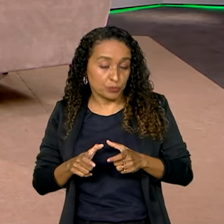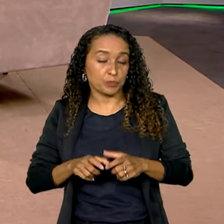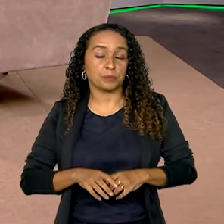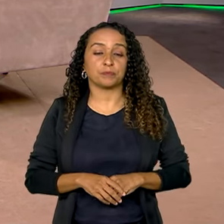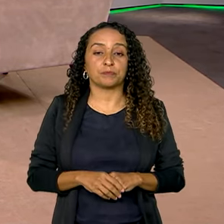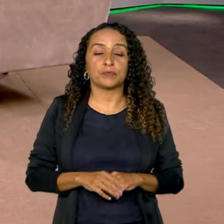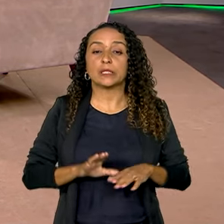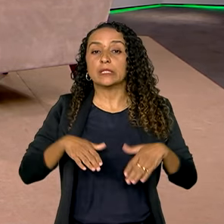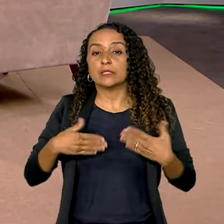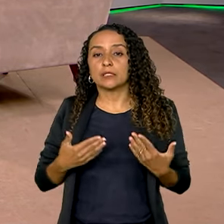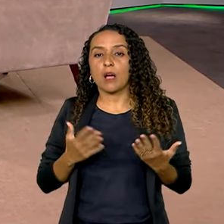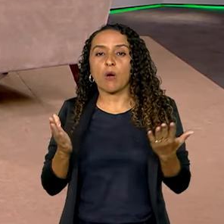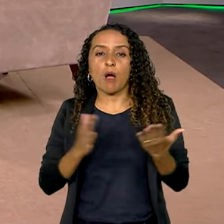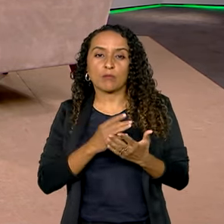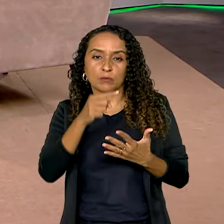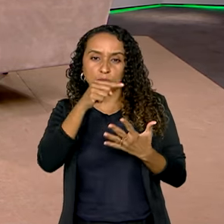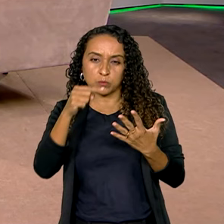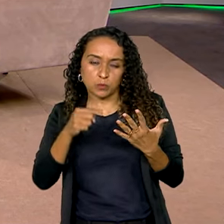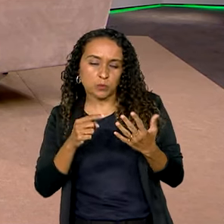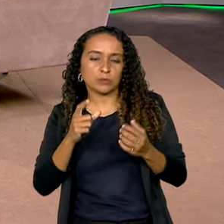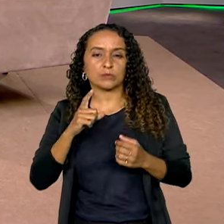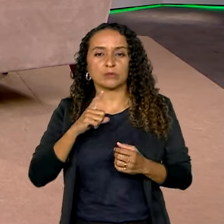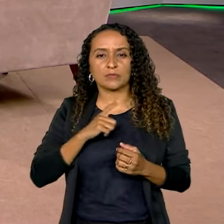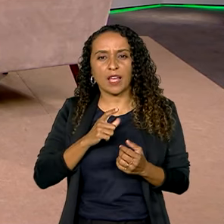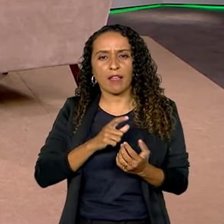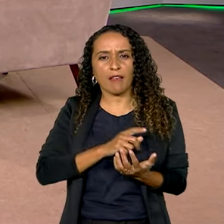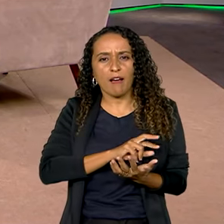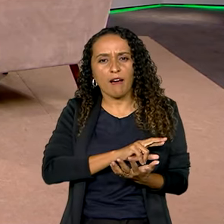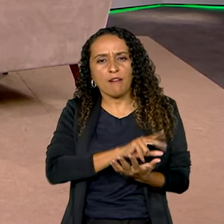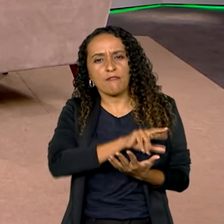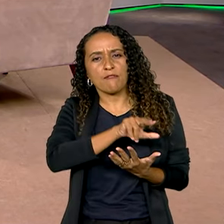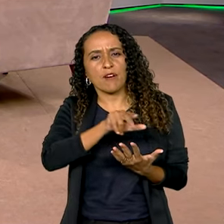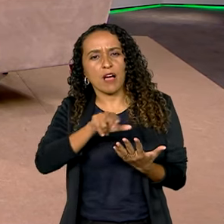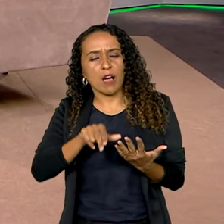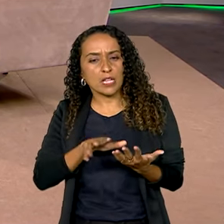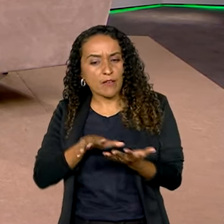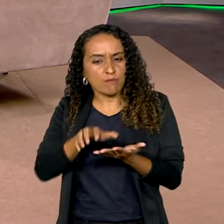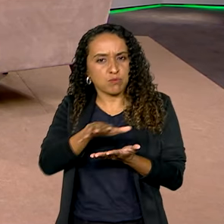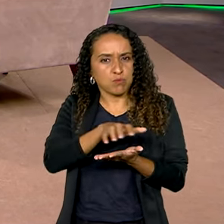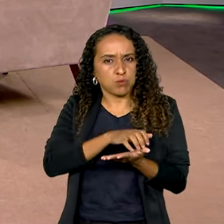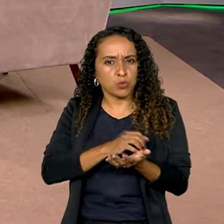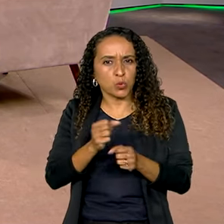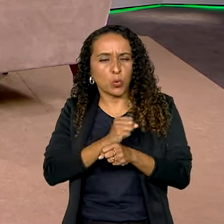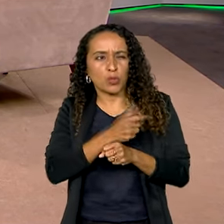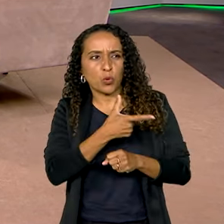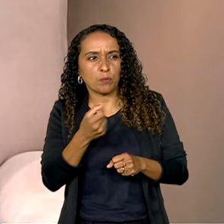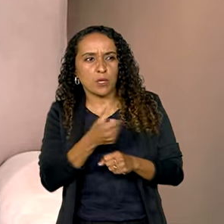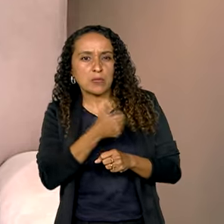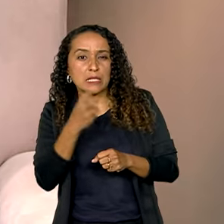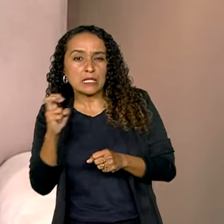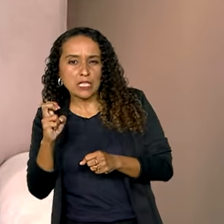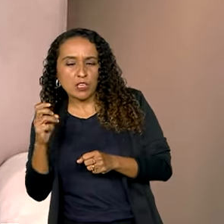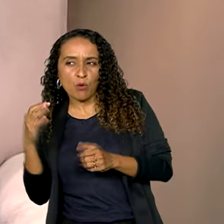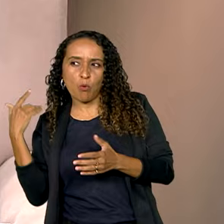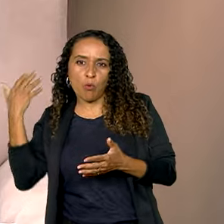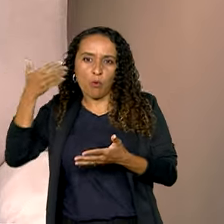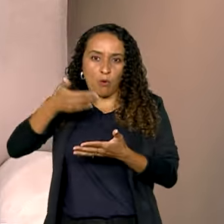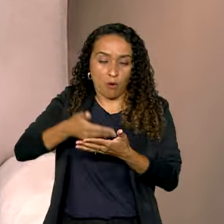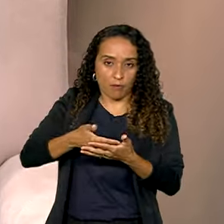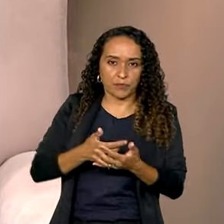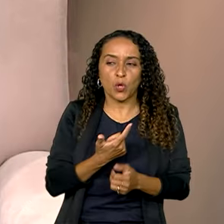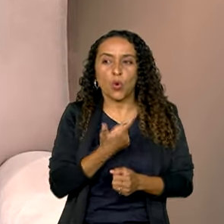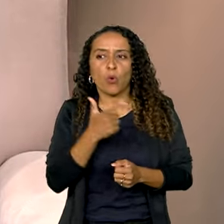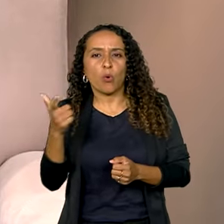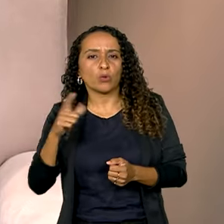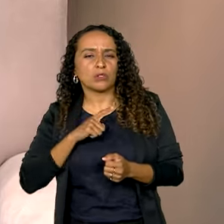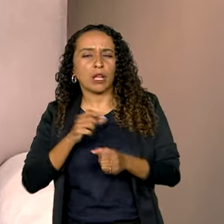informação. Então, alguns indicadores vão ter uma série, ou seja, dados, né, de 2005 para cá, outros indicadores